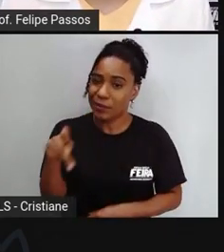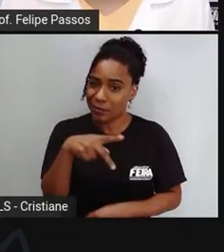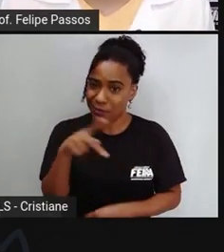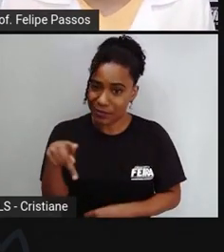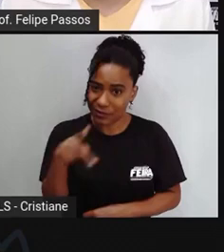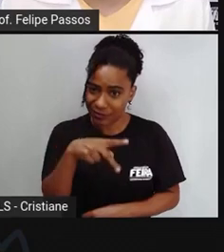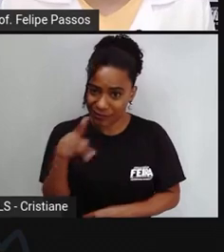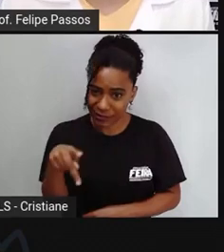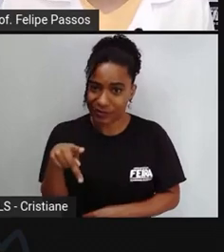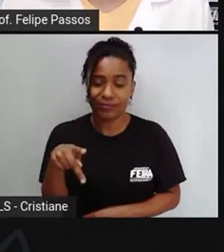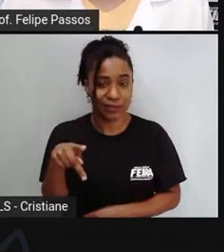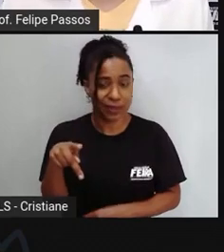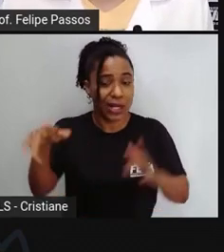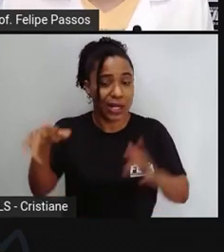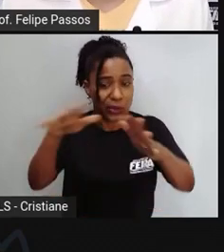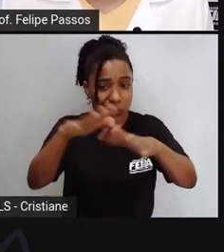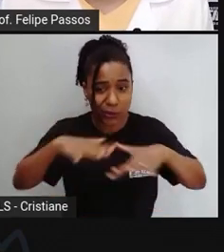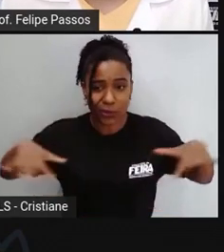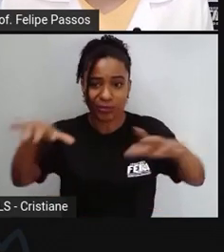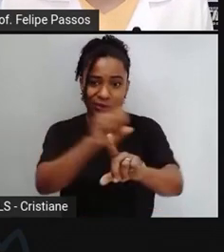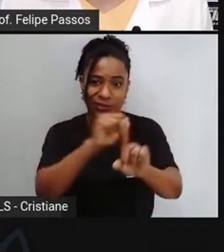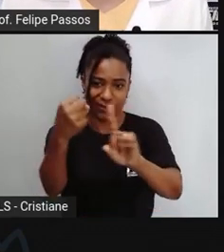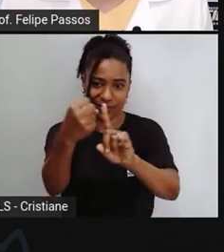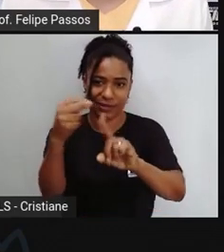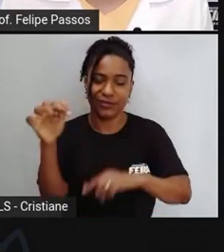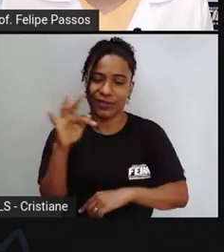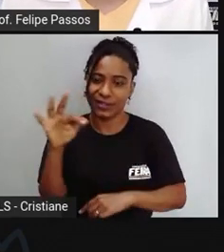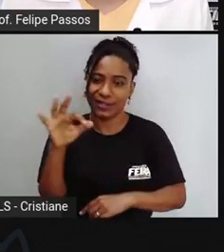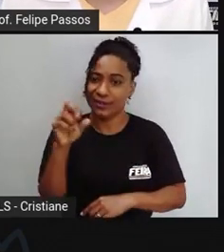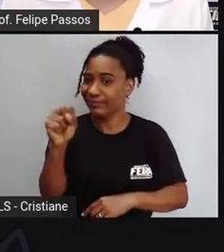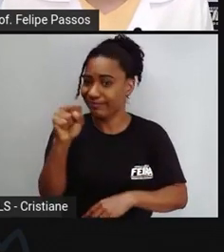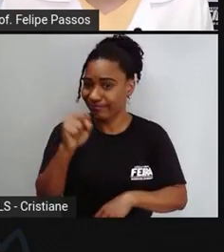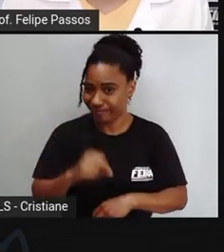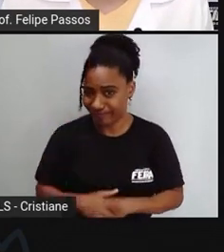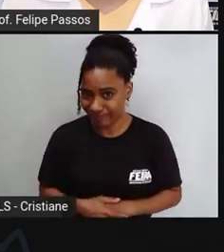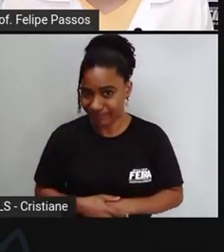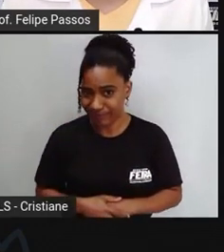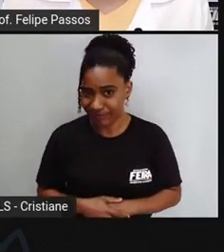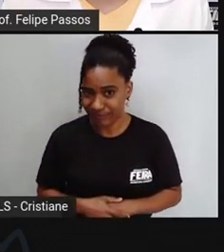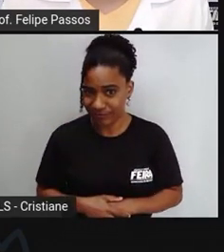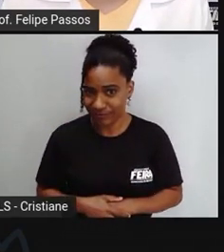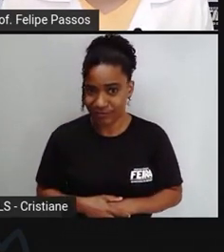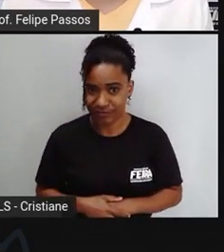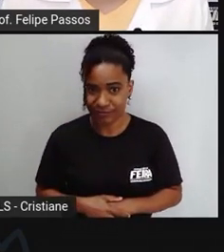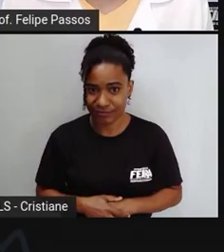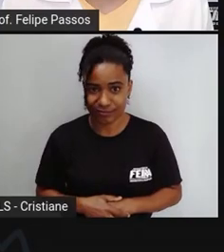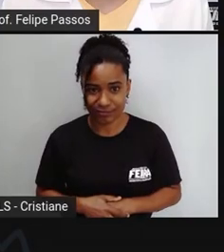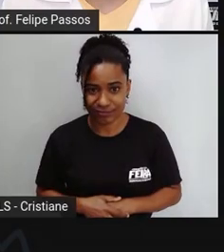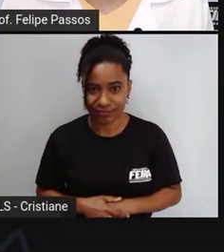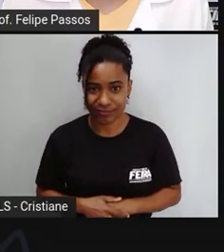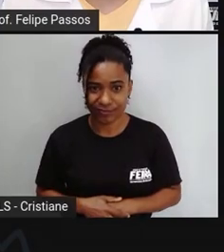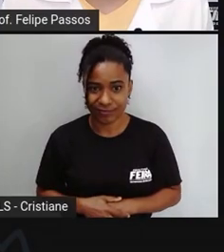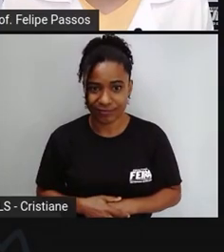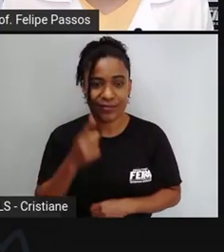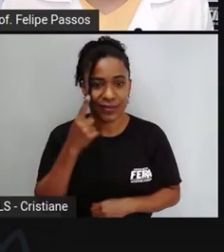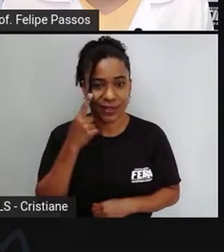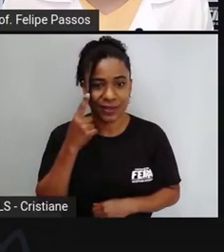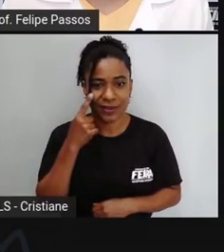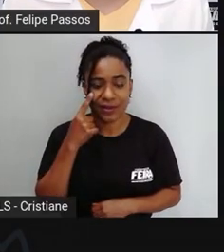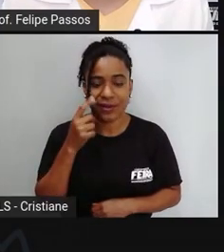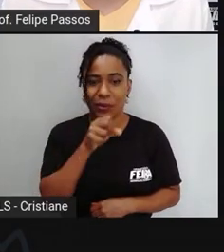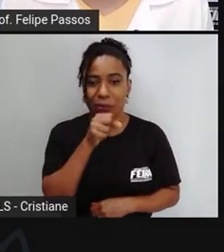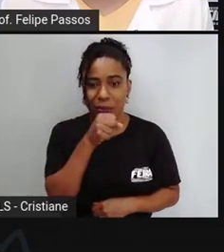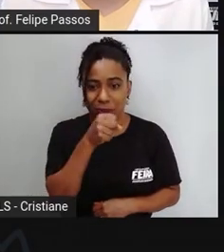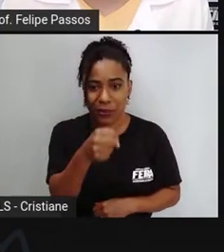você cidadão de Feira de Santana o microfone não foi cedido